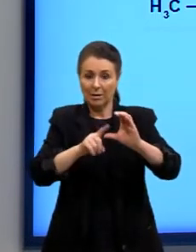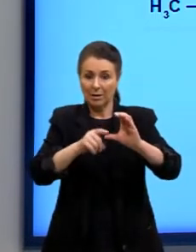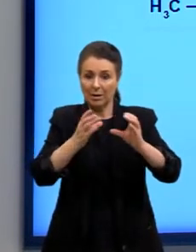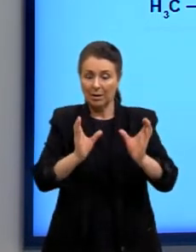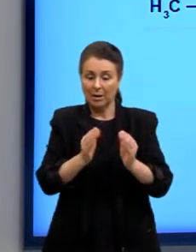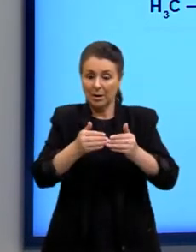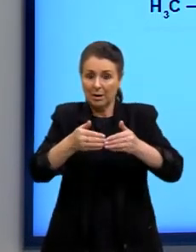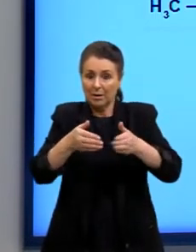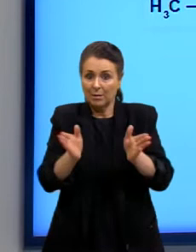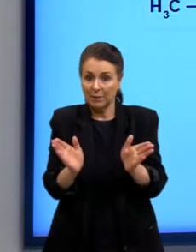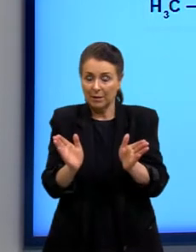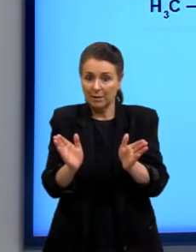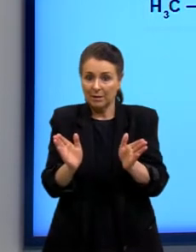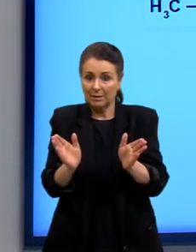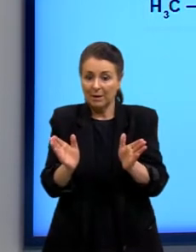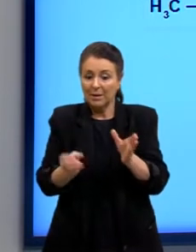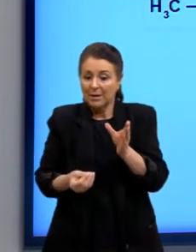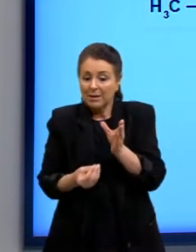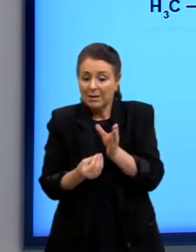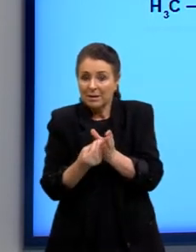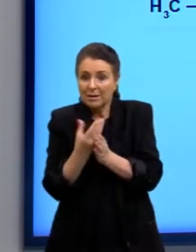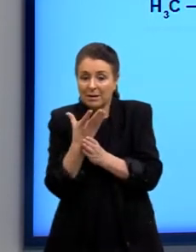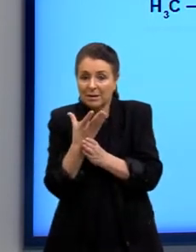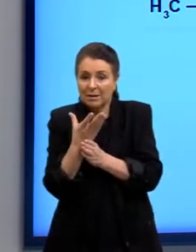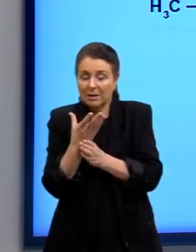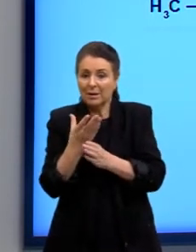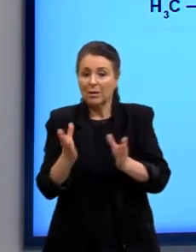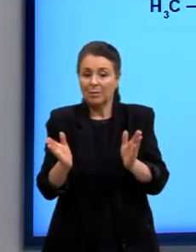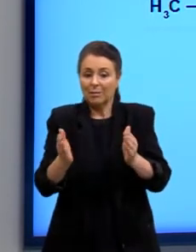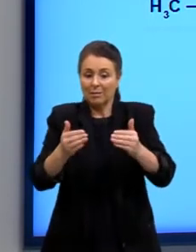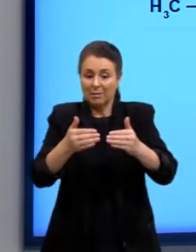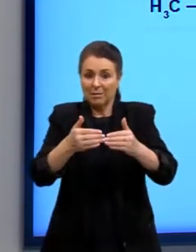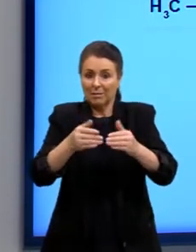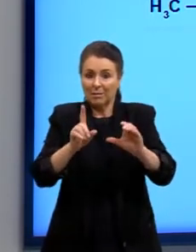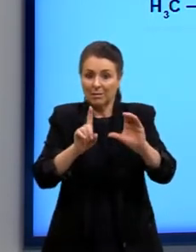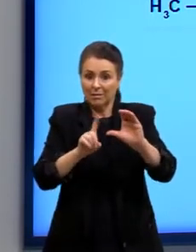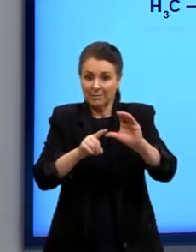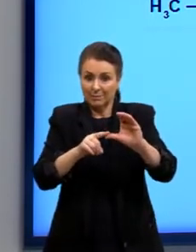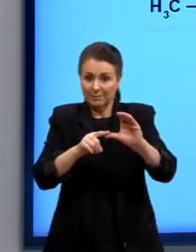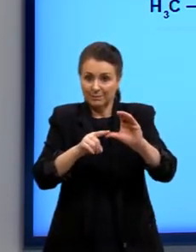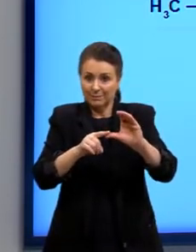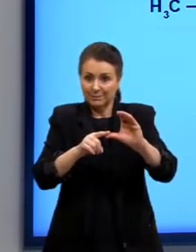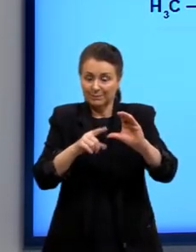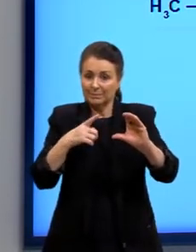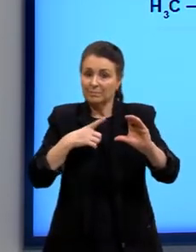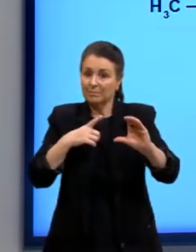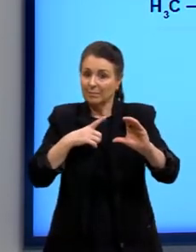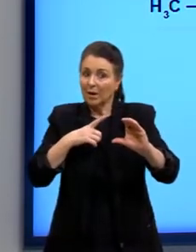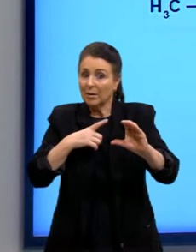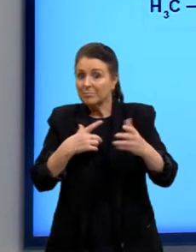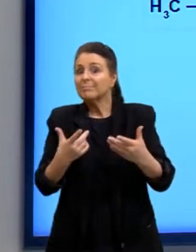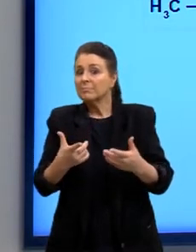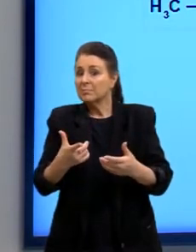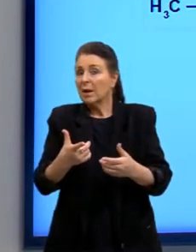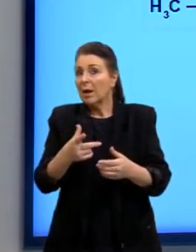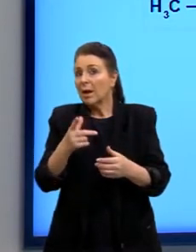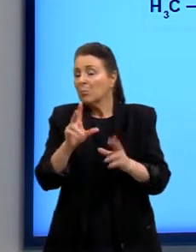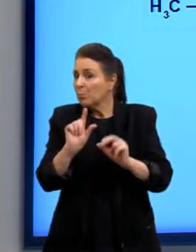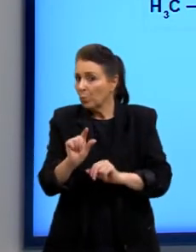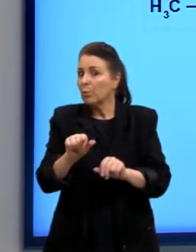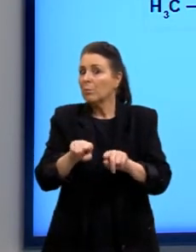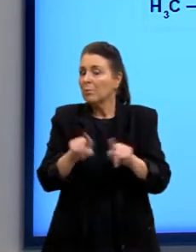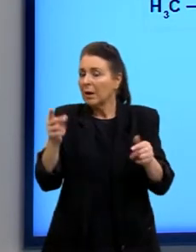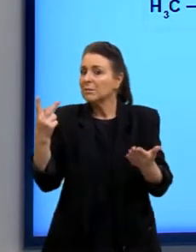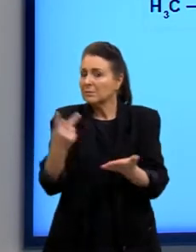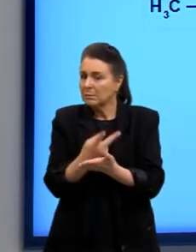faço uma, e crio uma cadeia carbônica fechada, em casos mais raros. Aqui eu trouxe o exemplo, onde eu